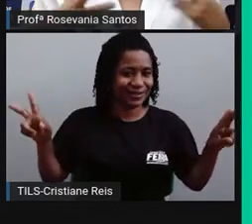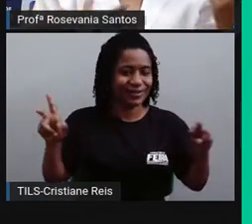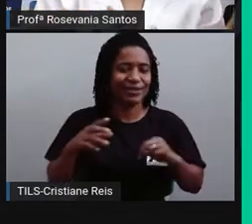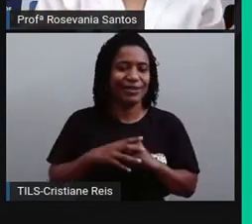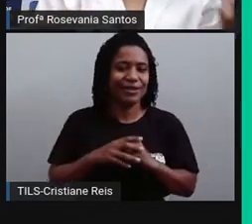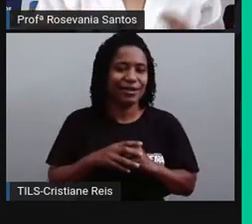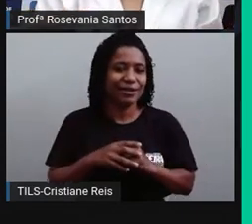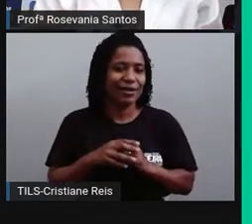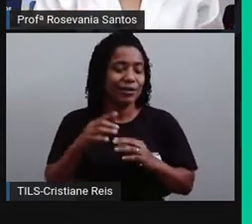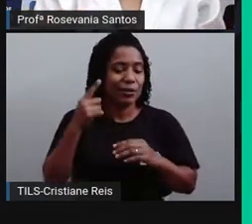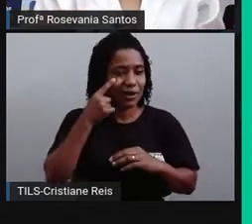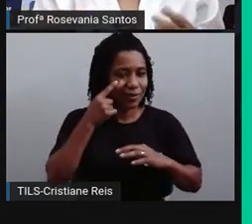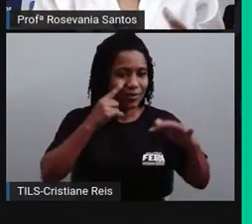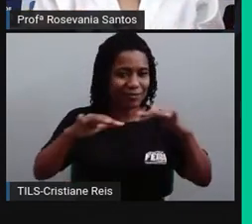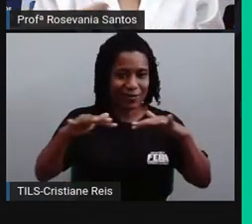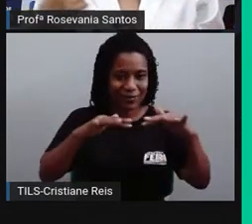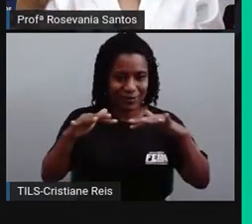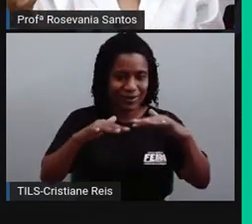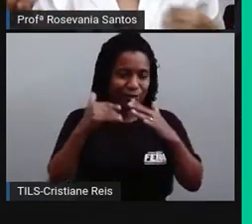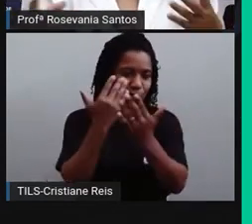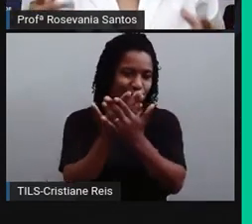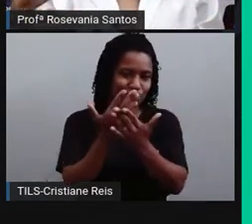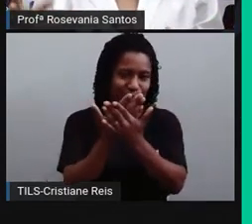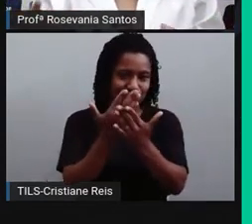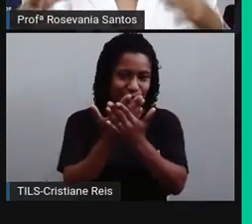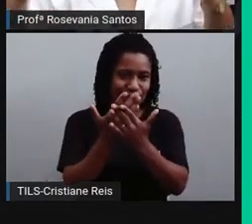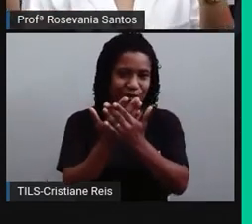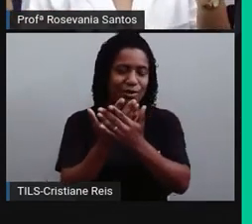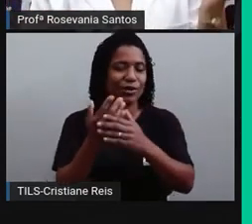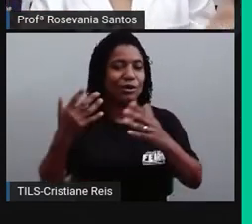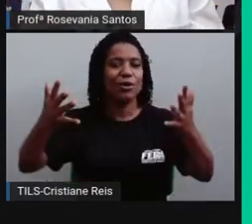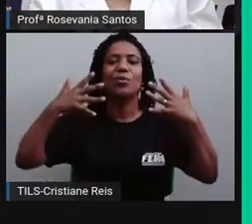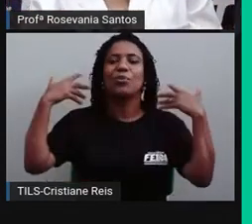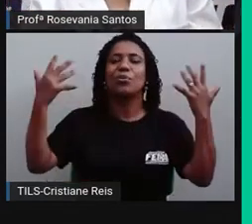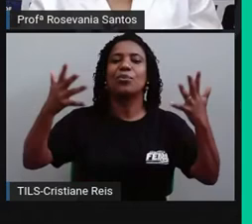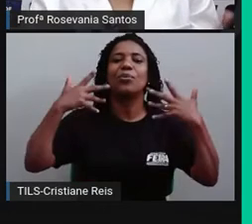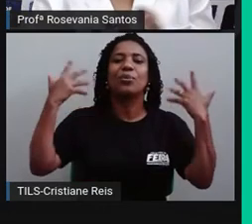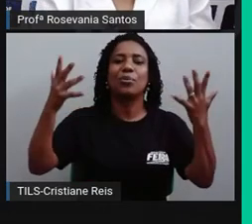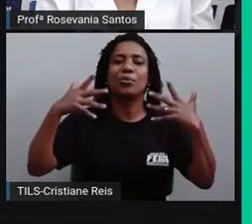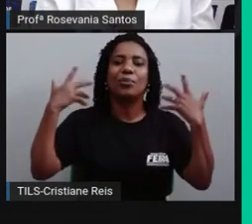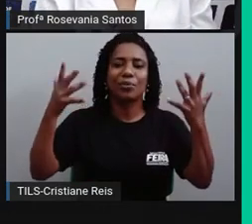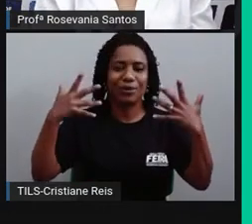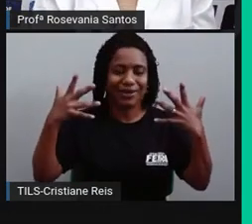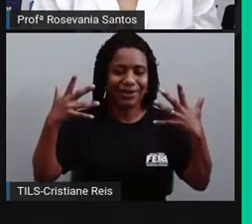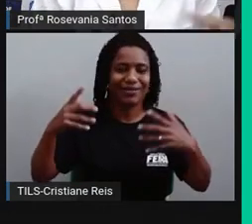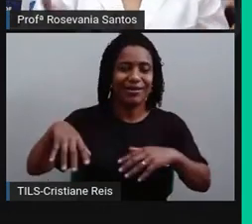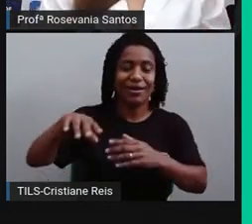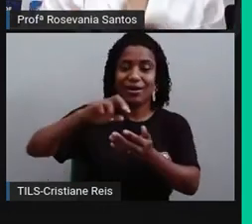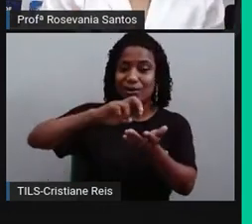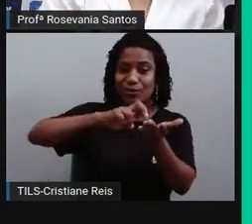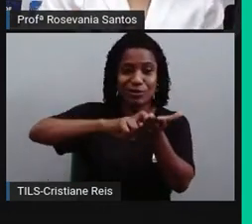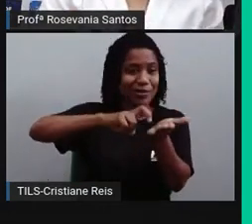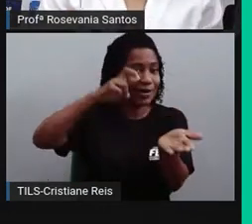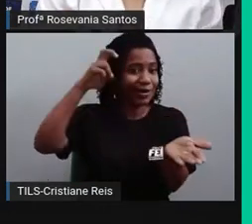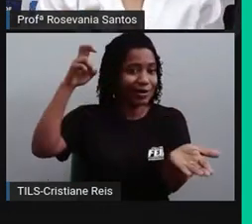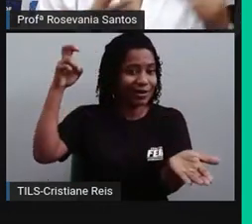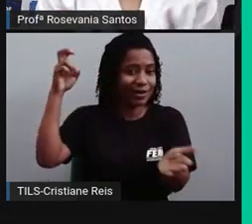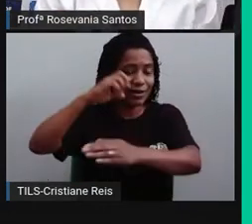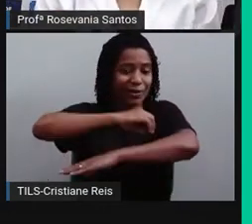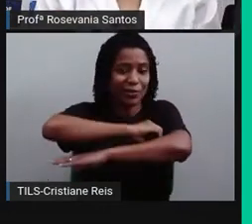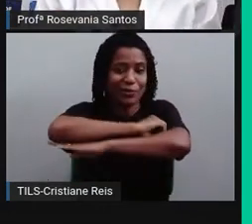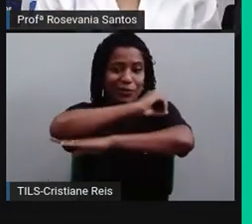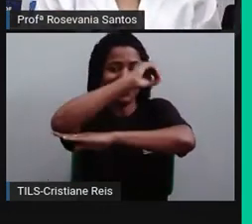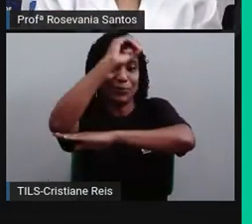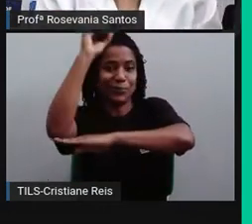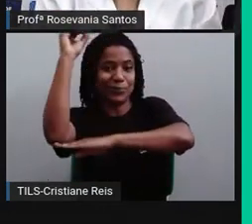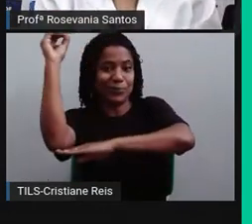estudamos lá os movimentos, vocês percebem que no período do verão, a gente tem uma quantidade maior de iluminação. E no período do inverno, gente tem